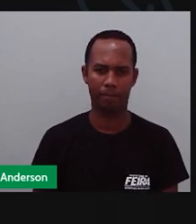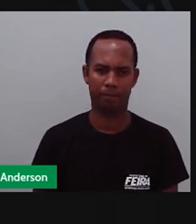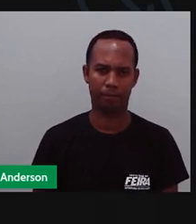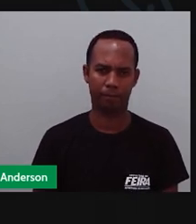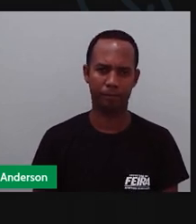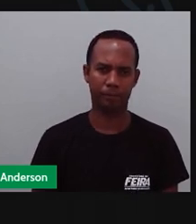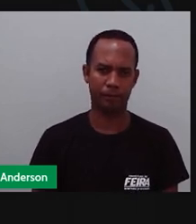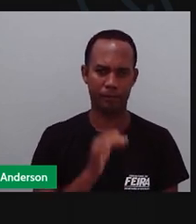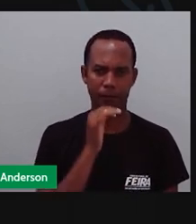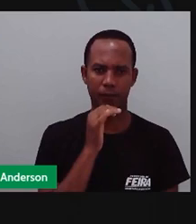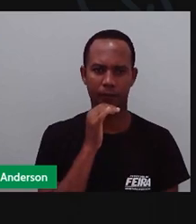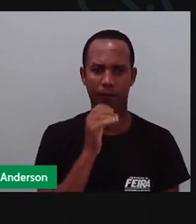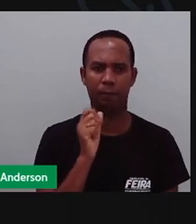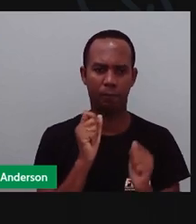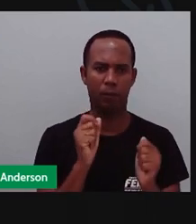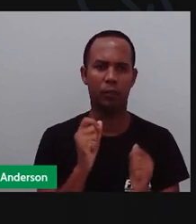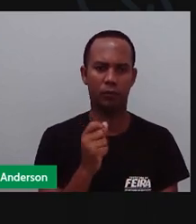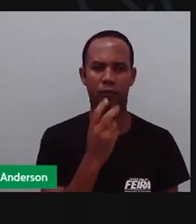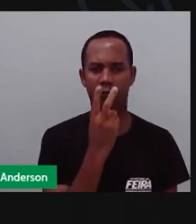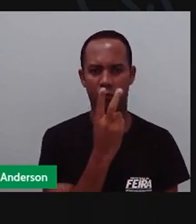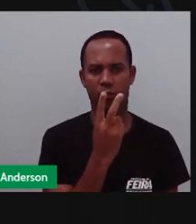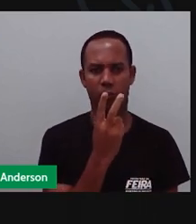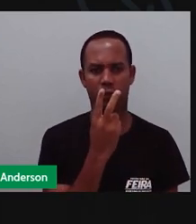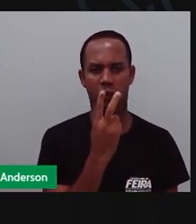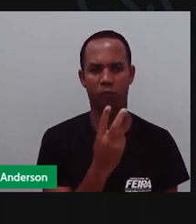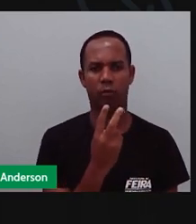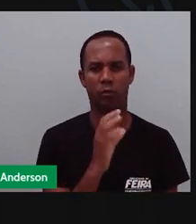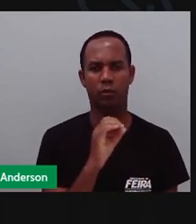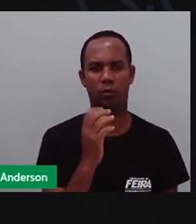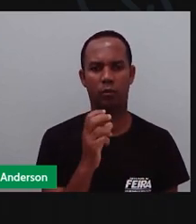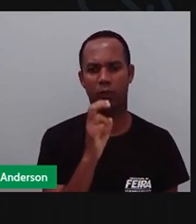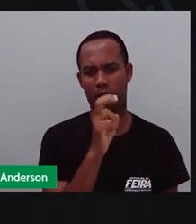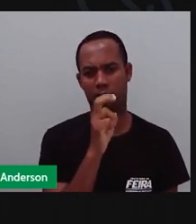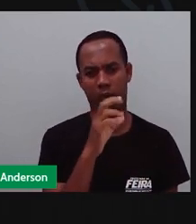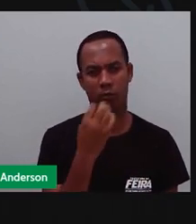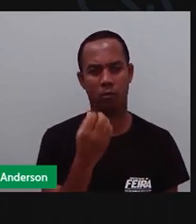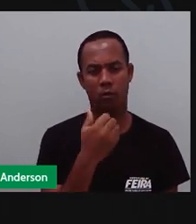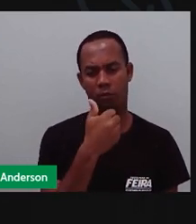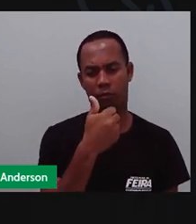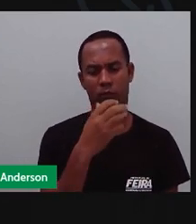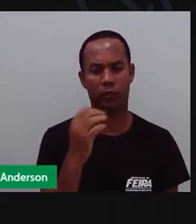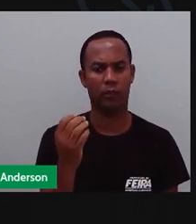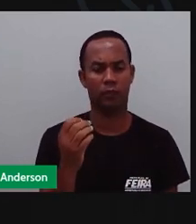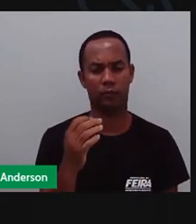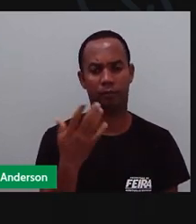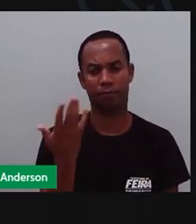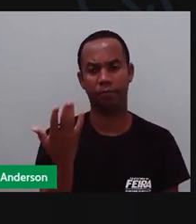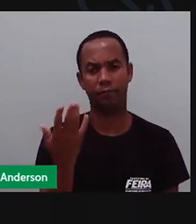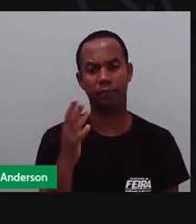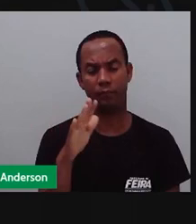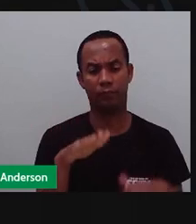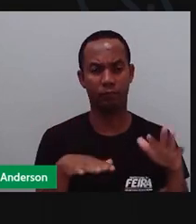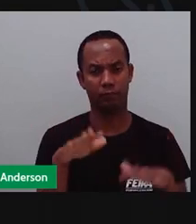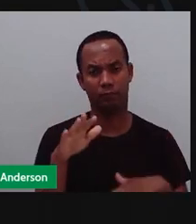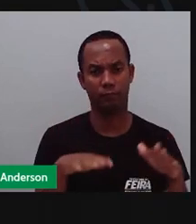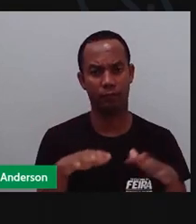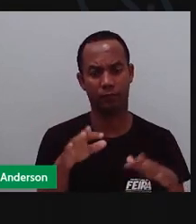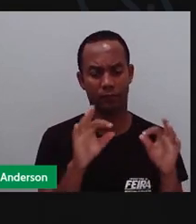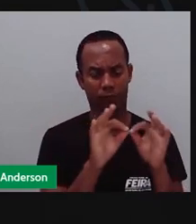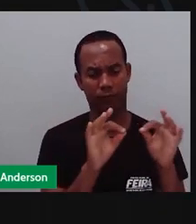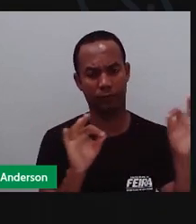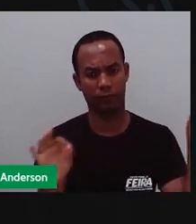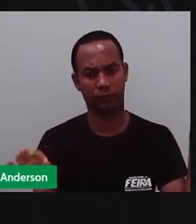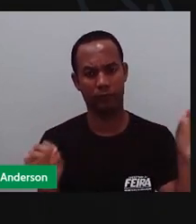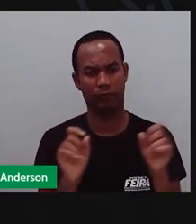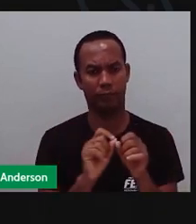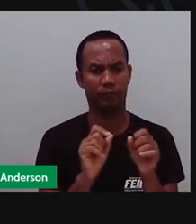legenda. Eu posso contar de dois em dois. De cinco em cinco. De dez em dez. Depende o quê? Do gráfico que vocês forem